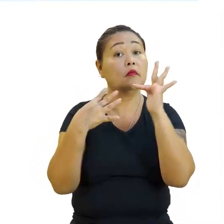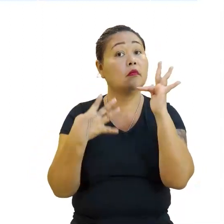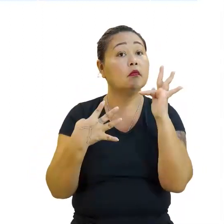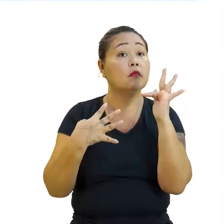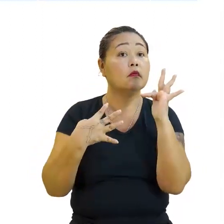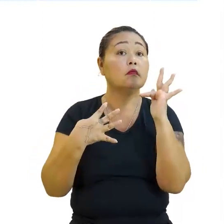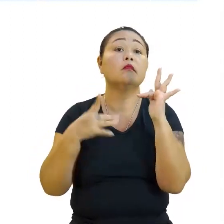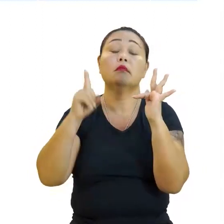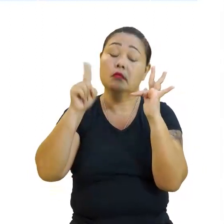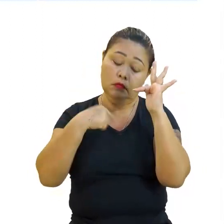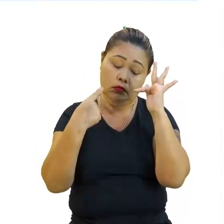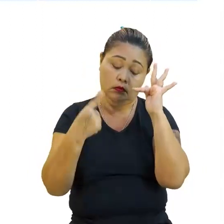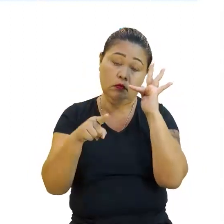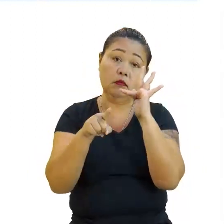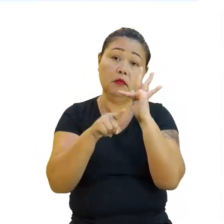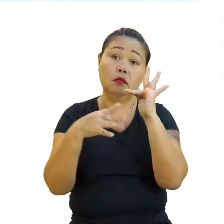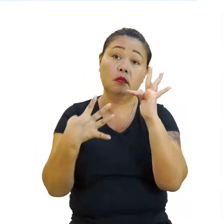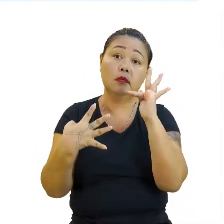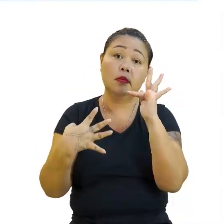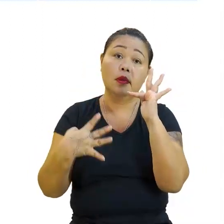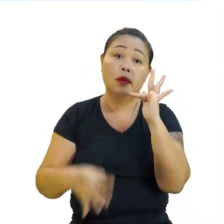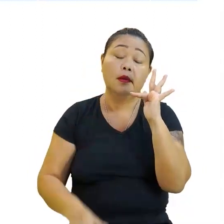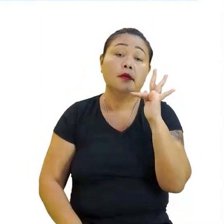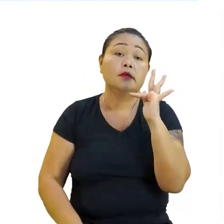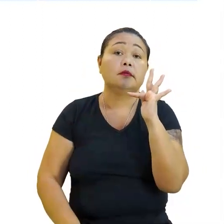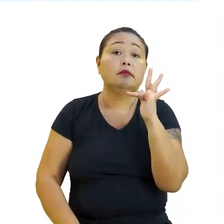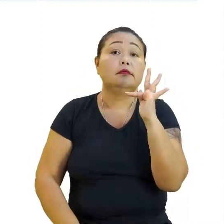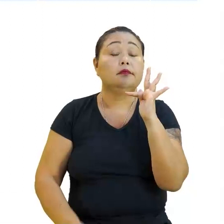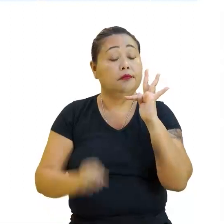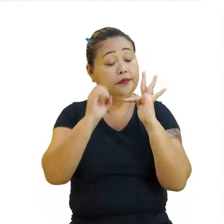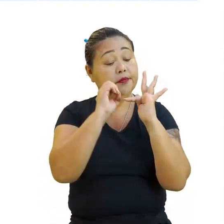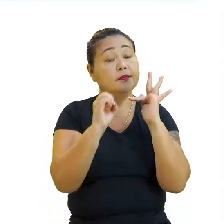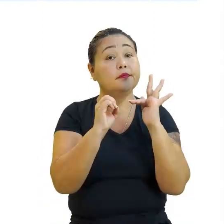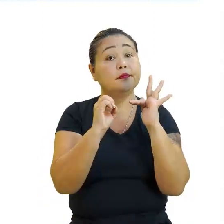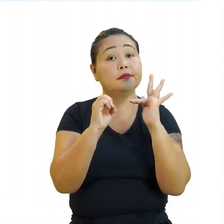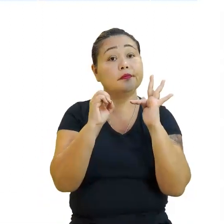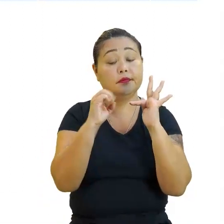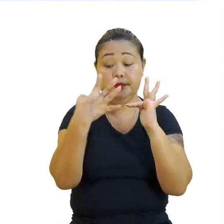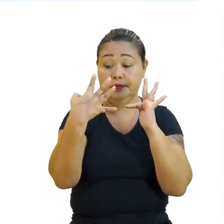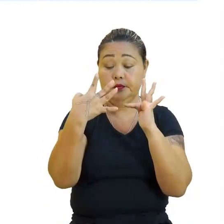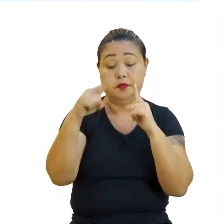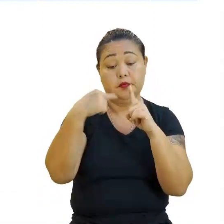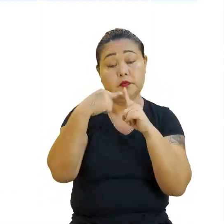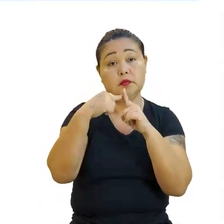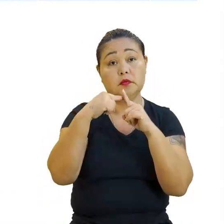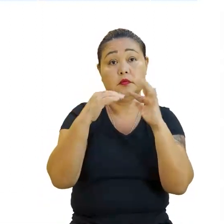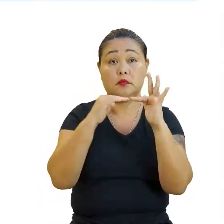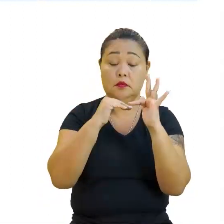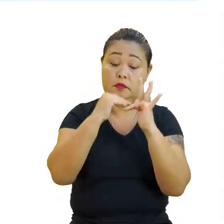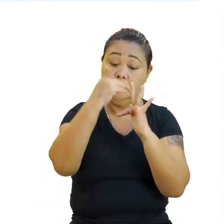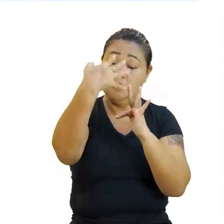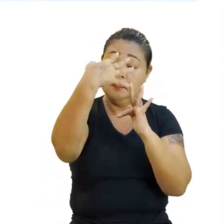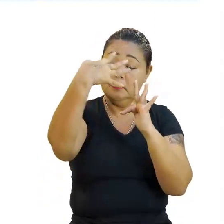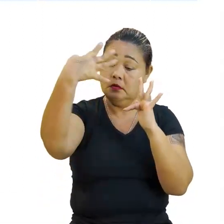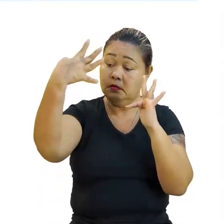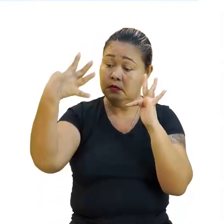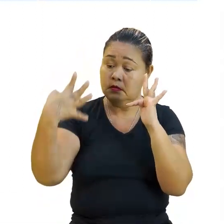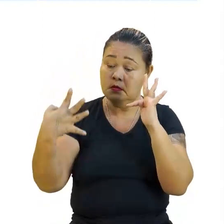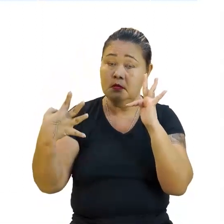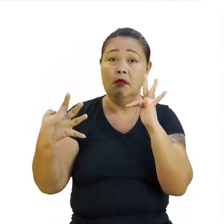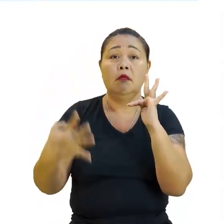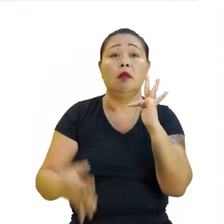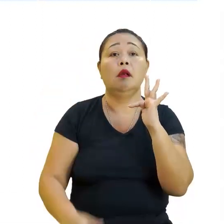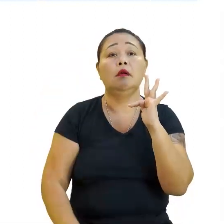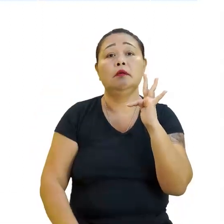sair... Menos 4, lá embaixo. Se entrou o 4, positivo, né? 1, 2, 3, 4, vai sair... 4. 3,